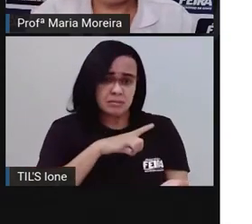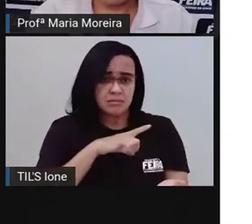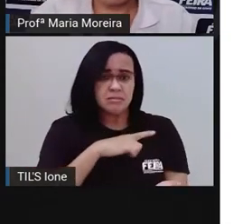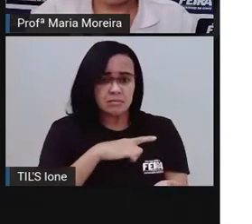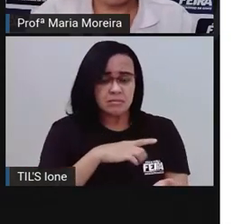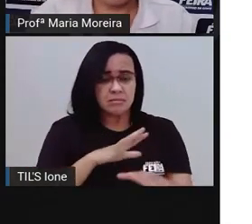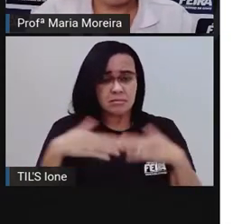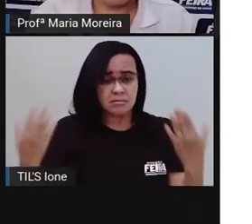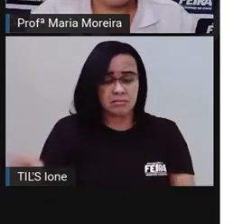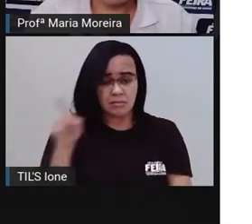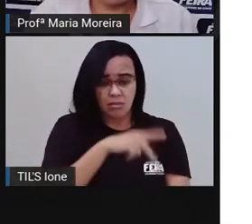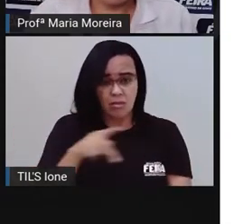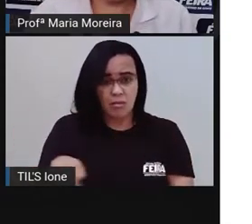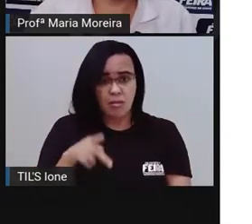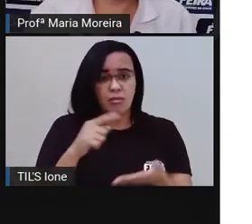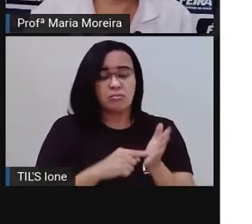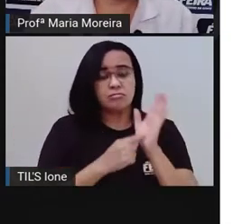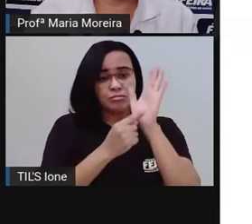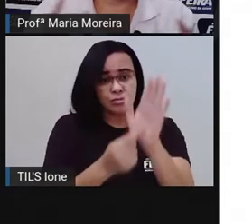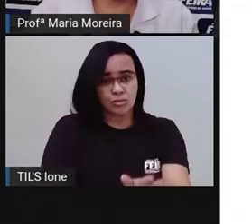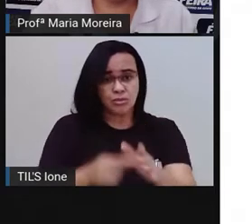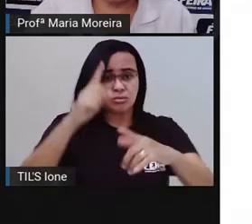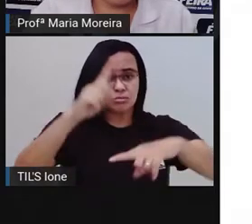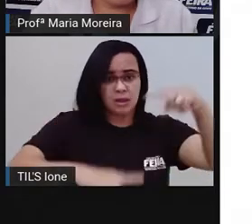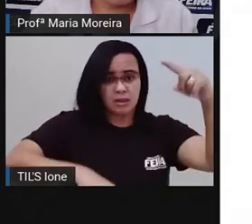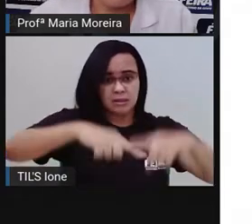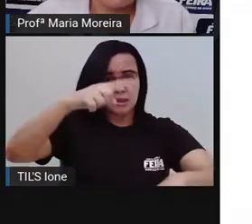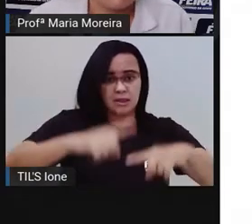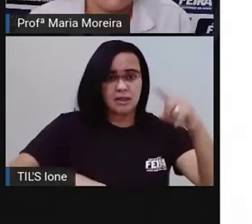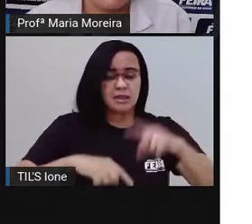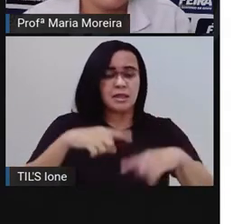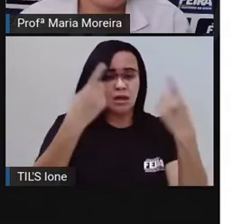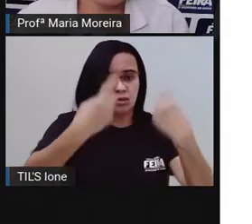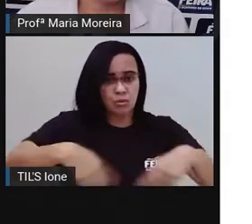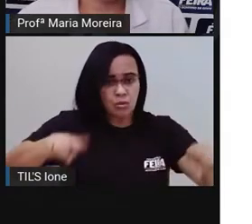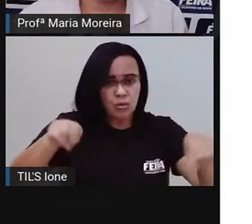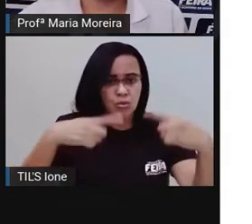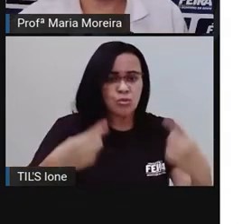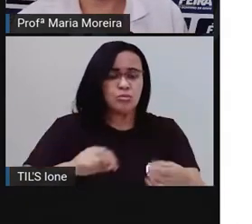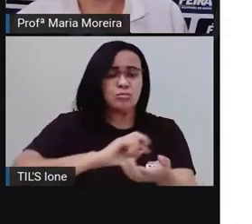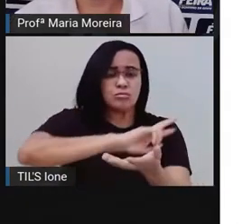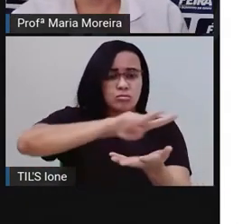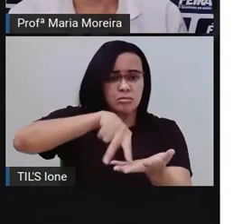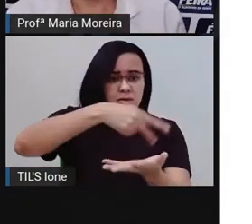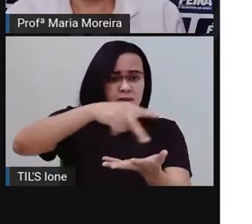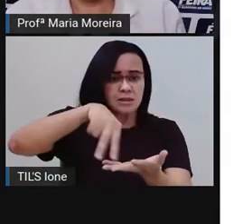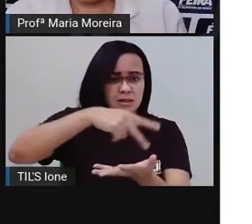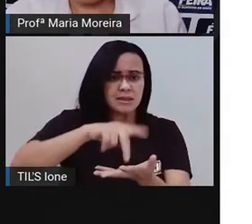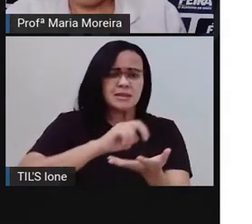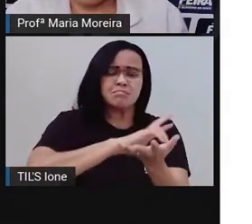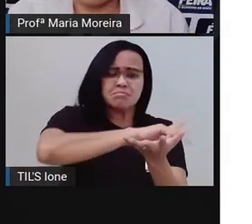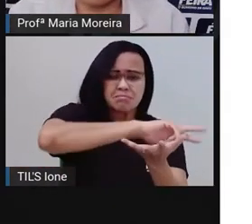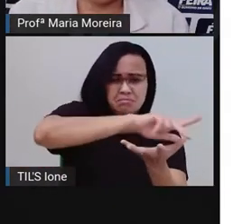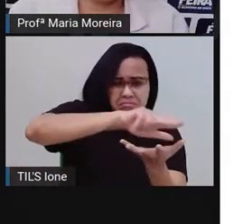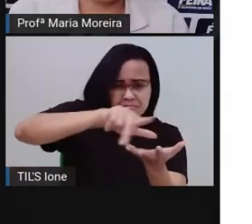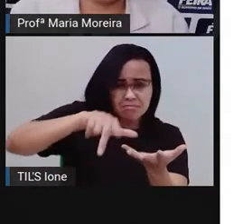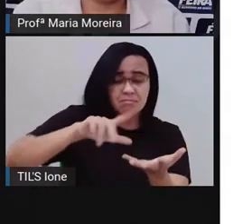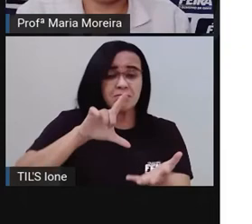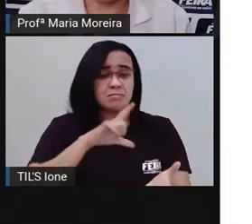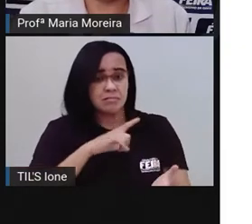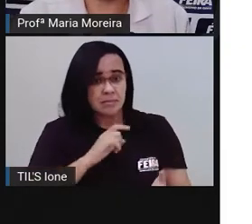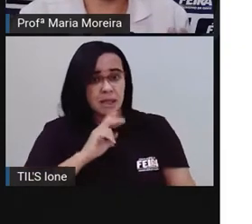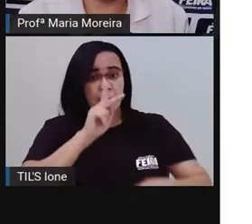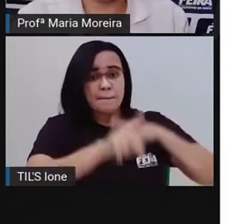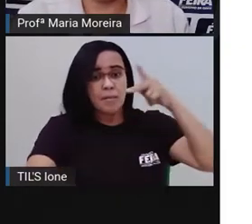a Pró trouxe esse material para, né, vocês verem a dança, a música, enquanto as coisas aí, né, os